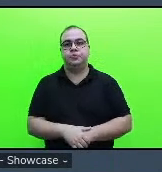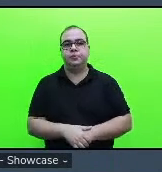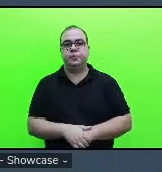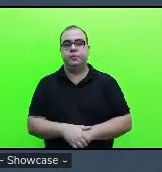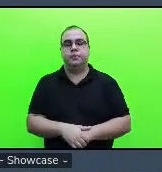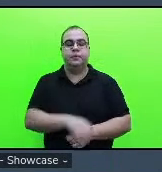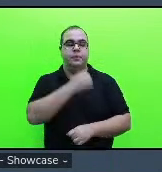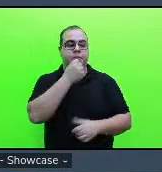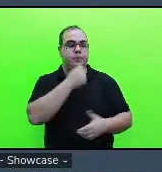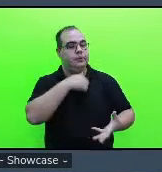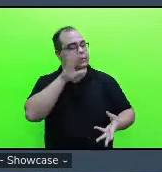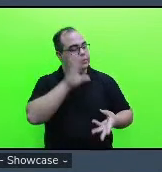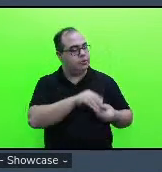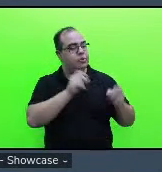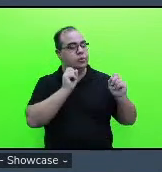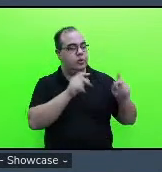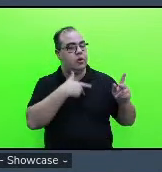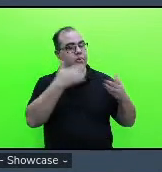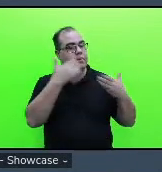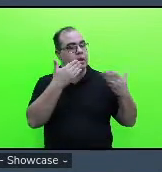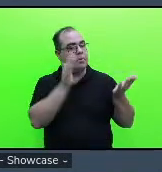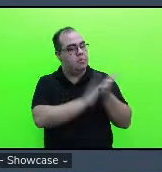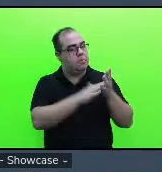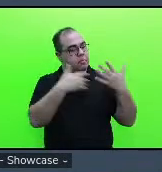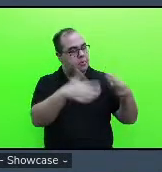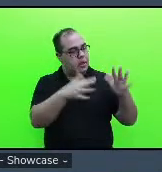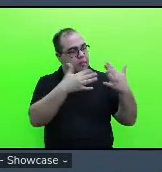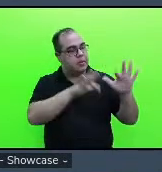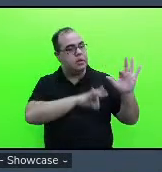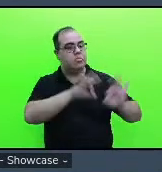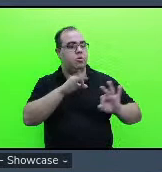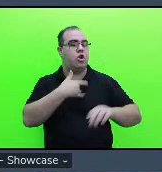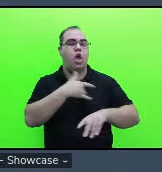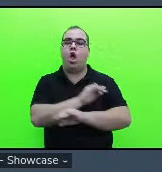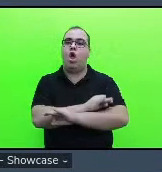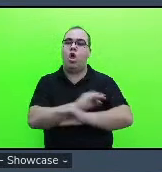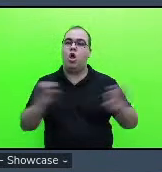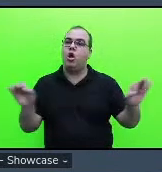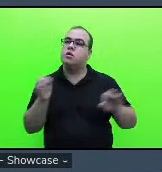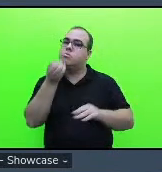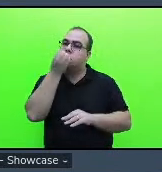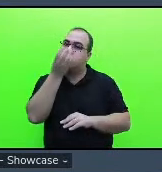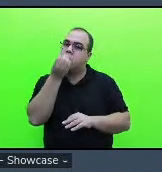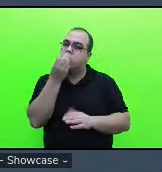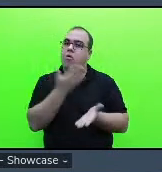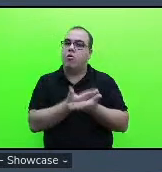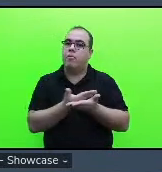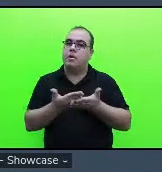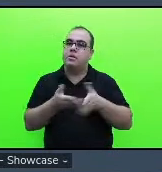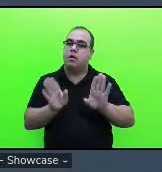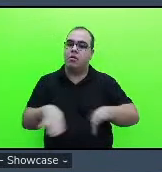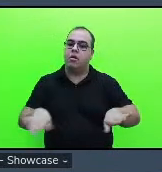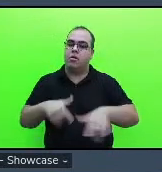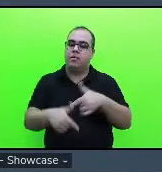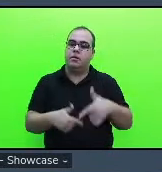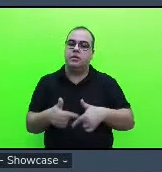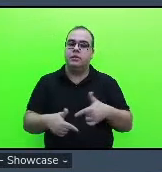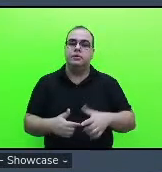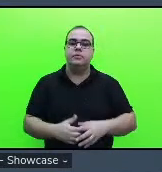entendi muito obrigada parabéns que projeto e tanto né bacana começar a trabalhar com as crianças assim obrigada